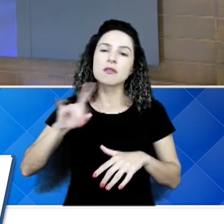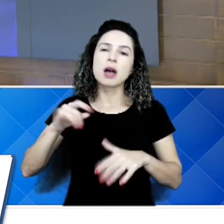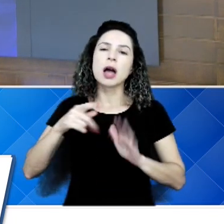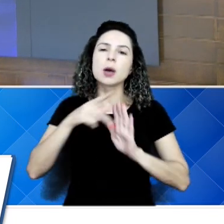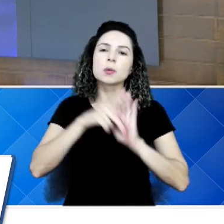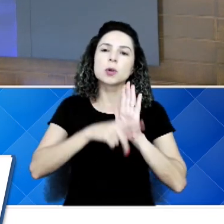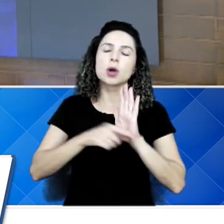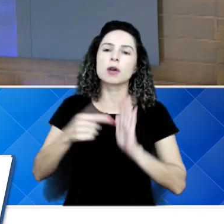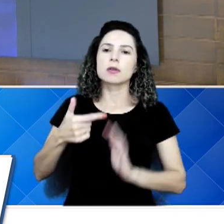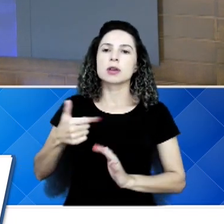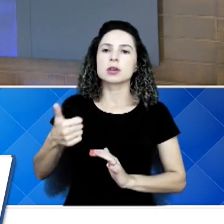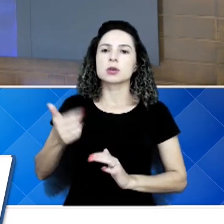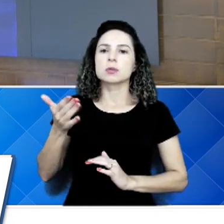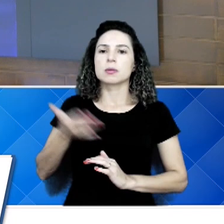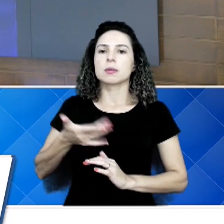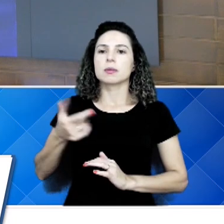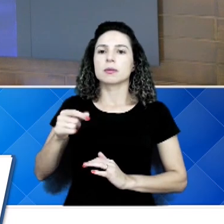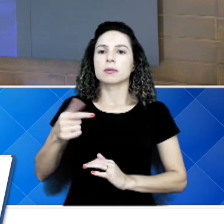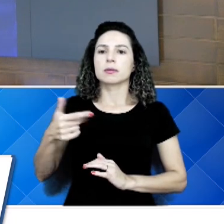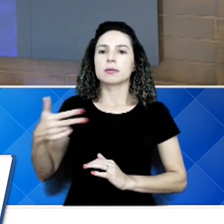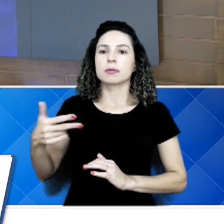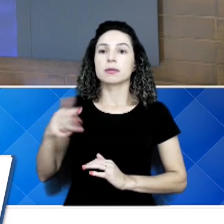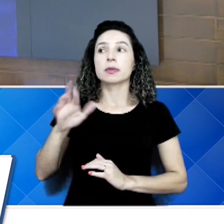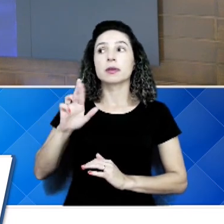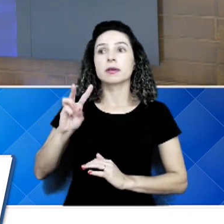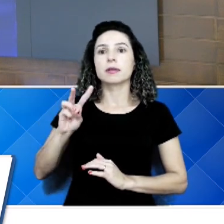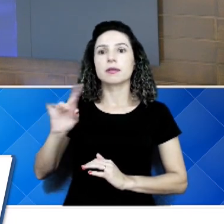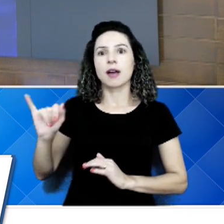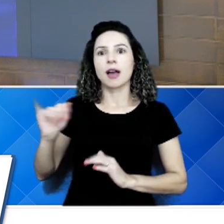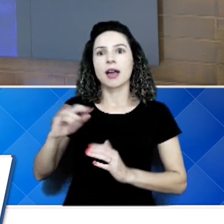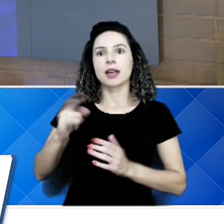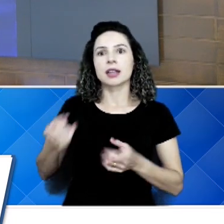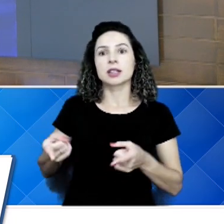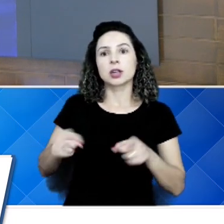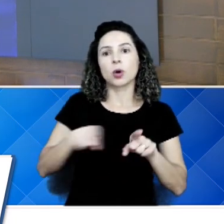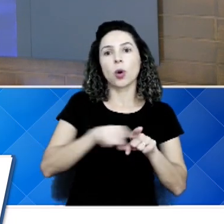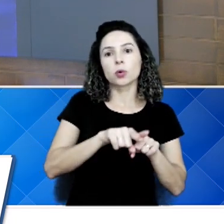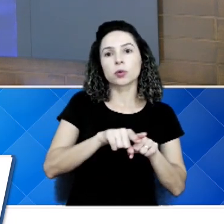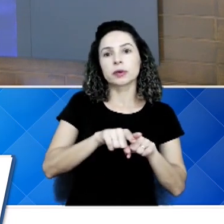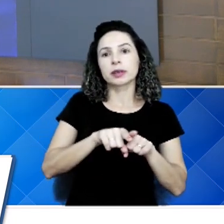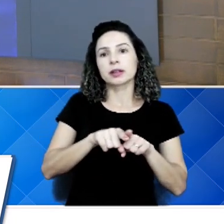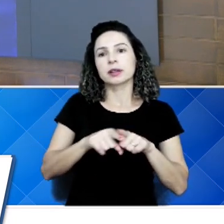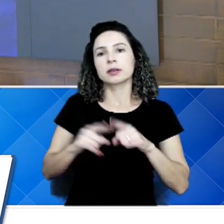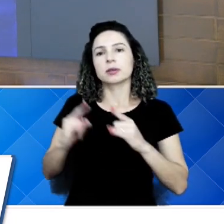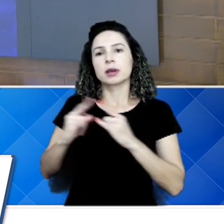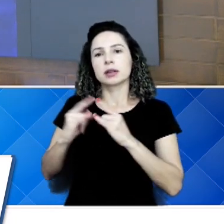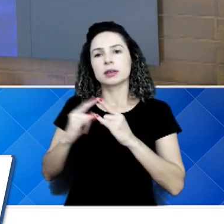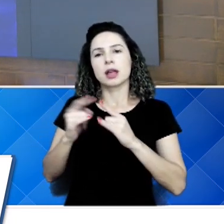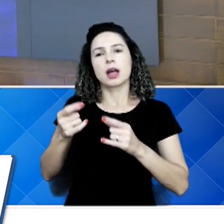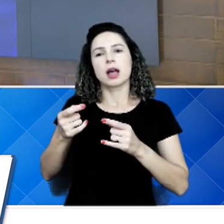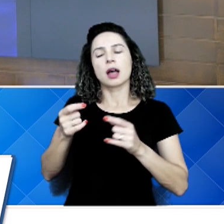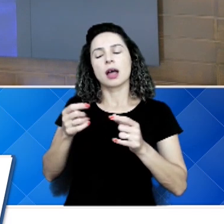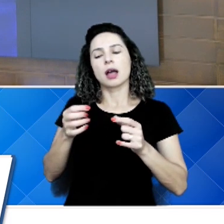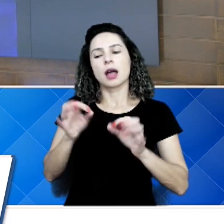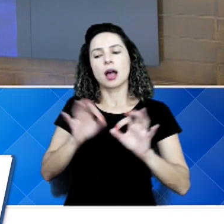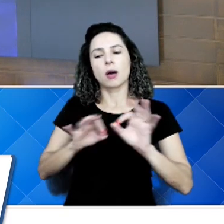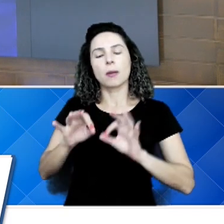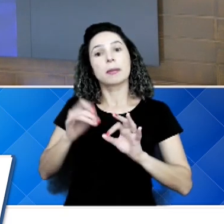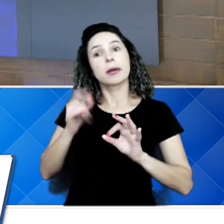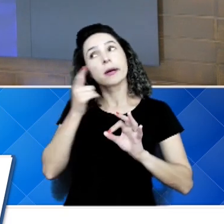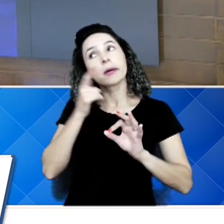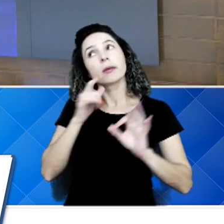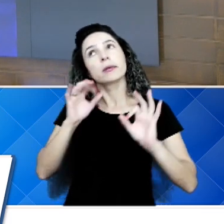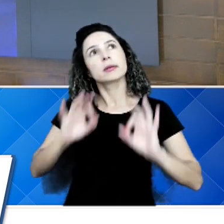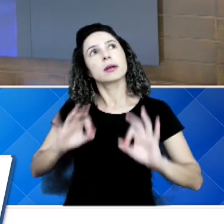-2023, que vai celebrar esse convênio com entidades reguladoras, justamente para a gente tentar resolver aí